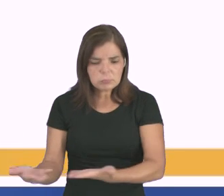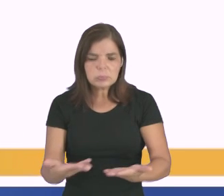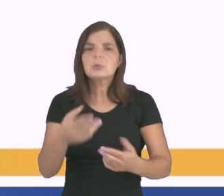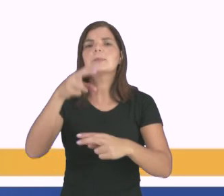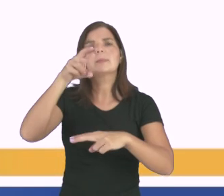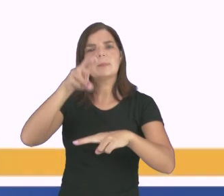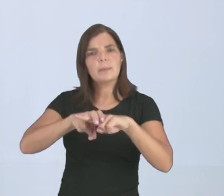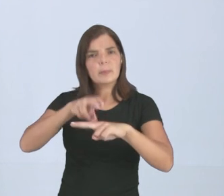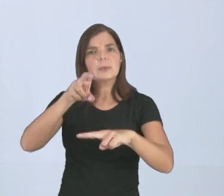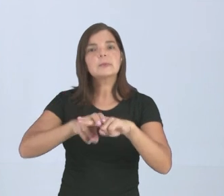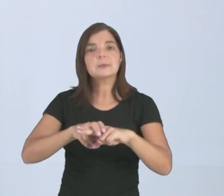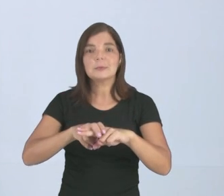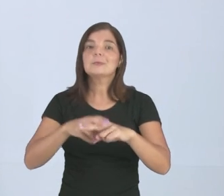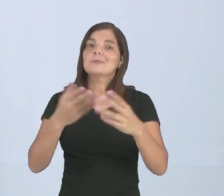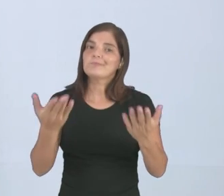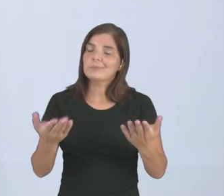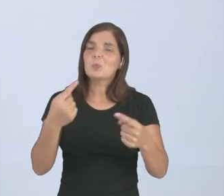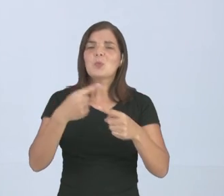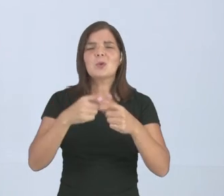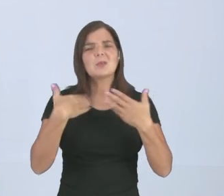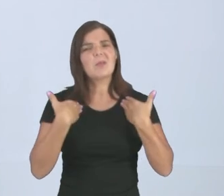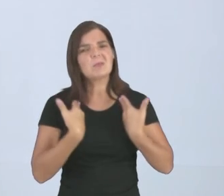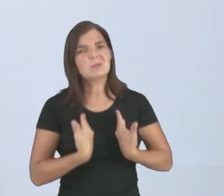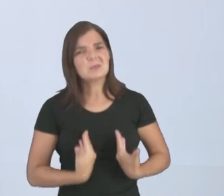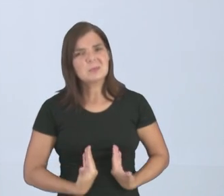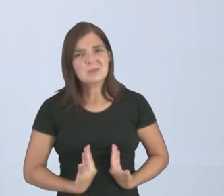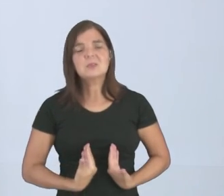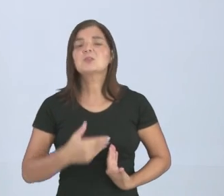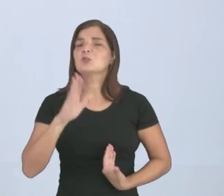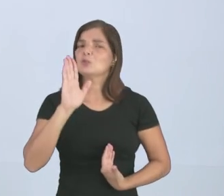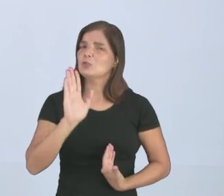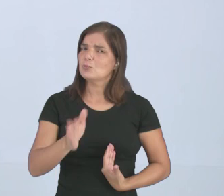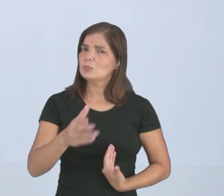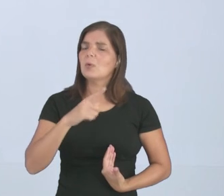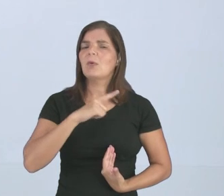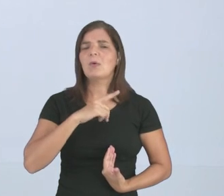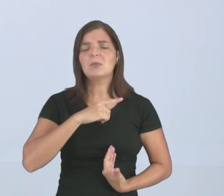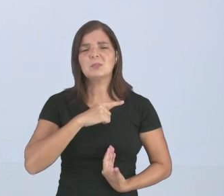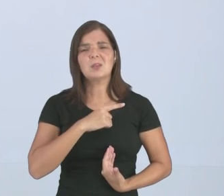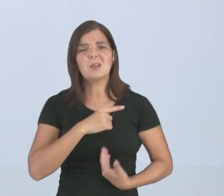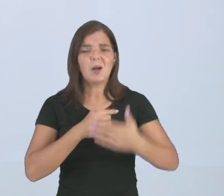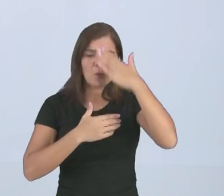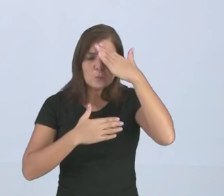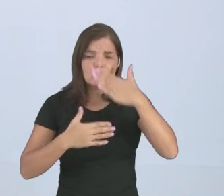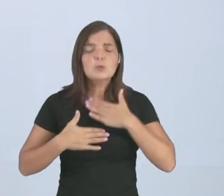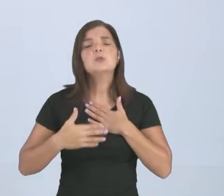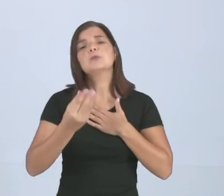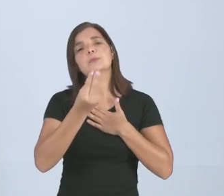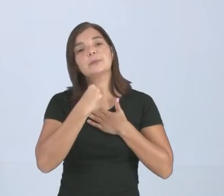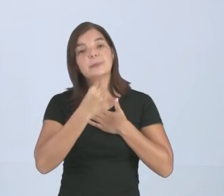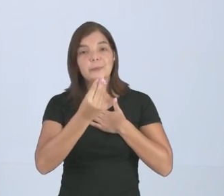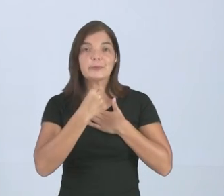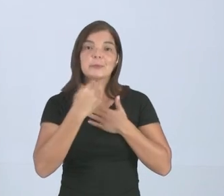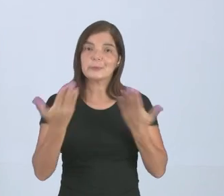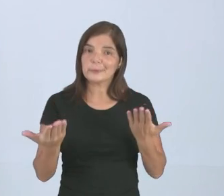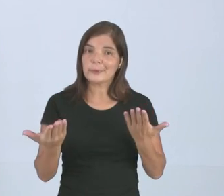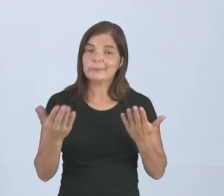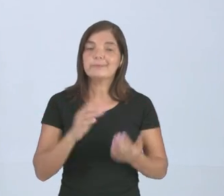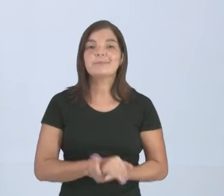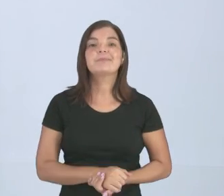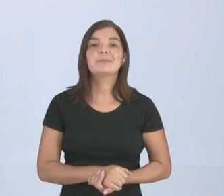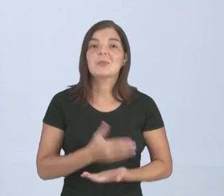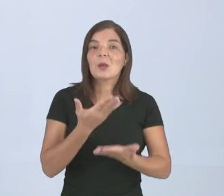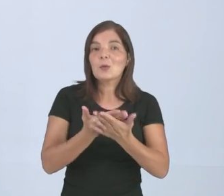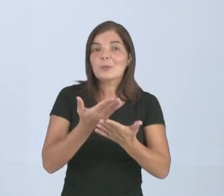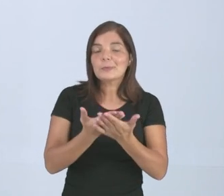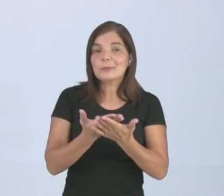sentar, né? Justamente, já que ele está cansado, já tem debilidades físicas, então, é isso, gente.